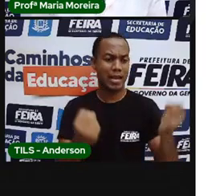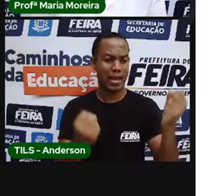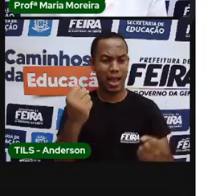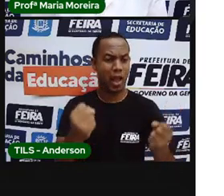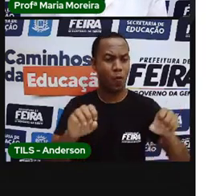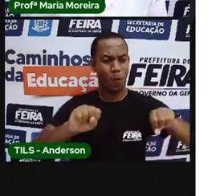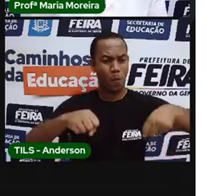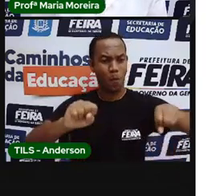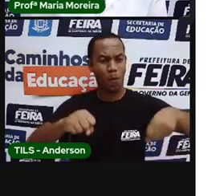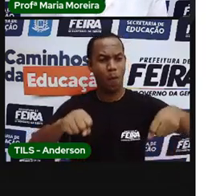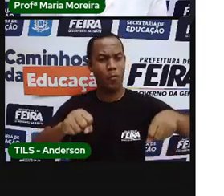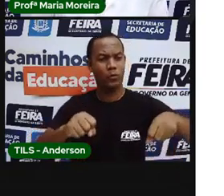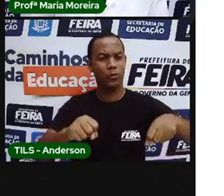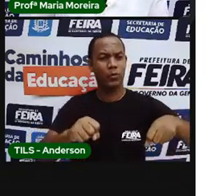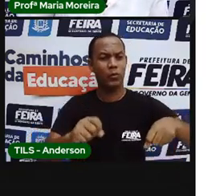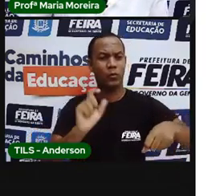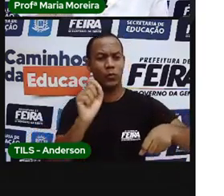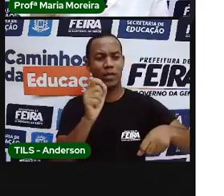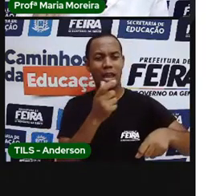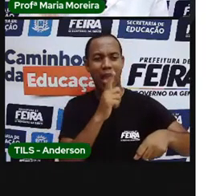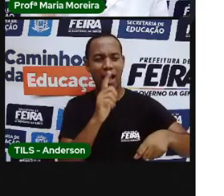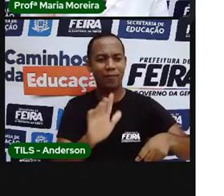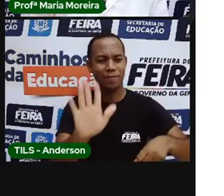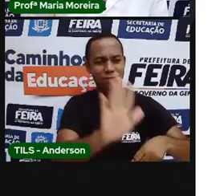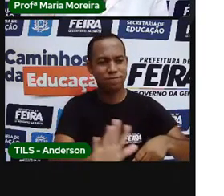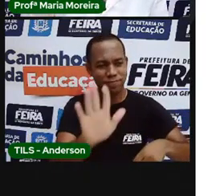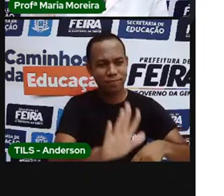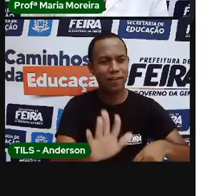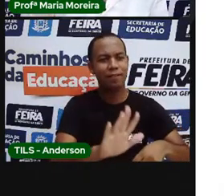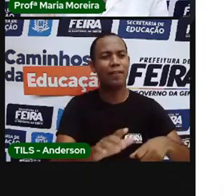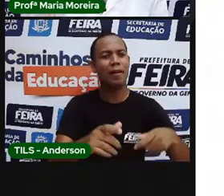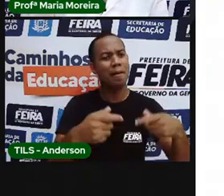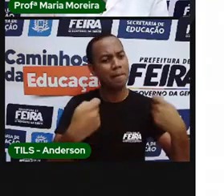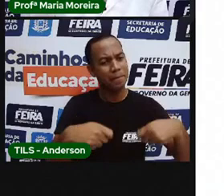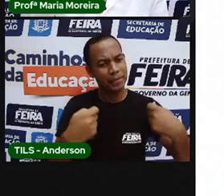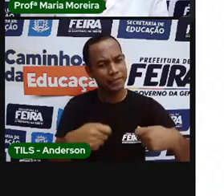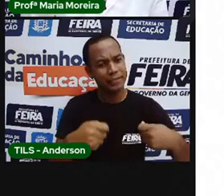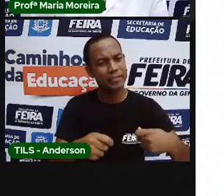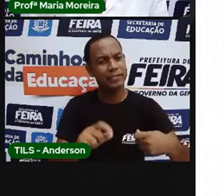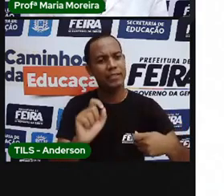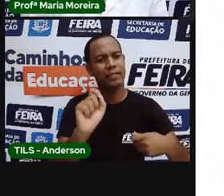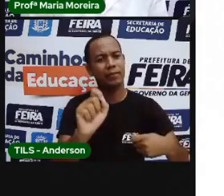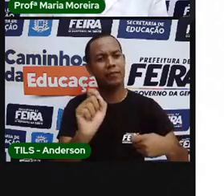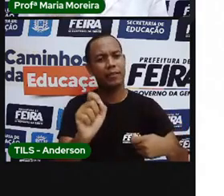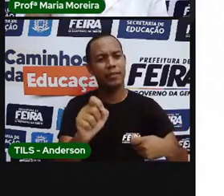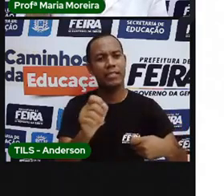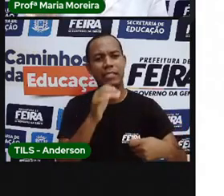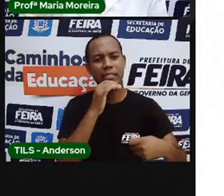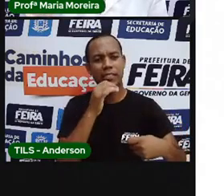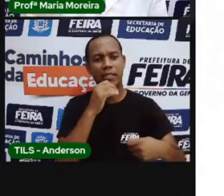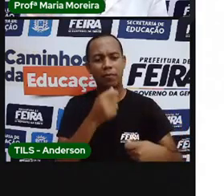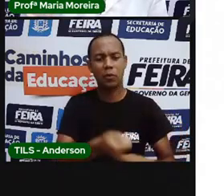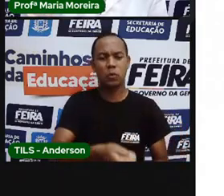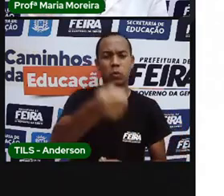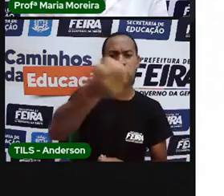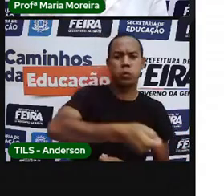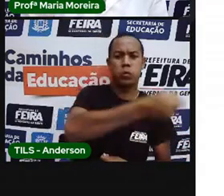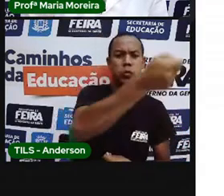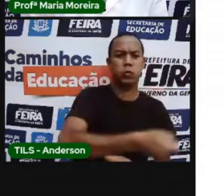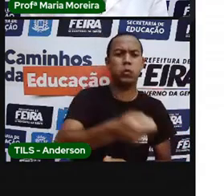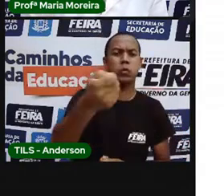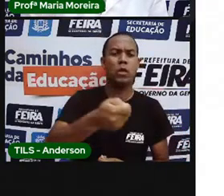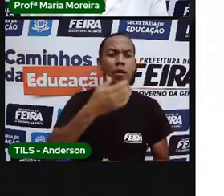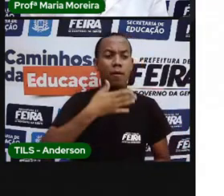bicicleta. Por quê? Ao invés de utilizar, né, baldes com água, ao invés de utilizar mangueira, utilizar o quê?